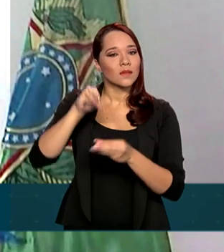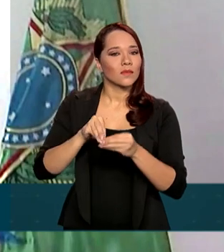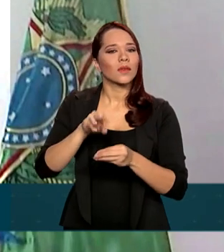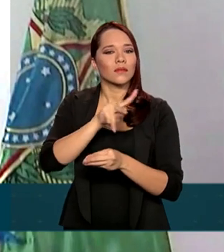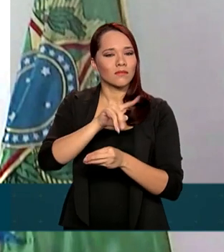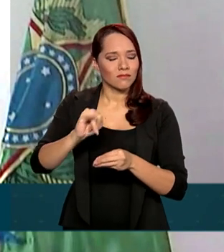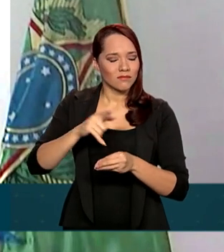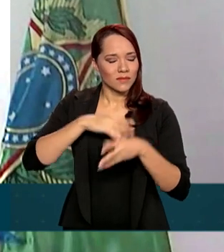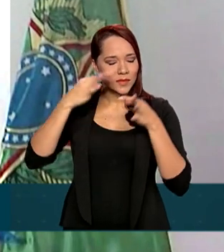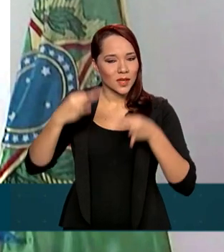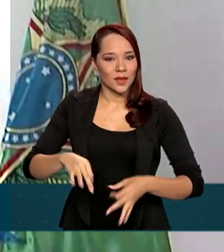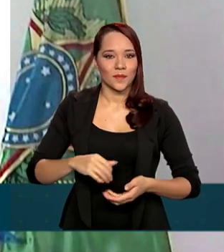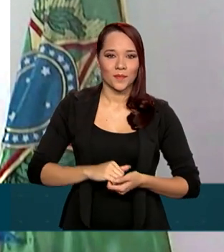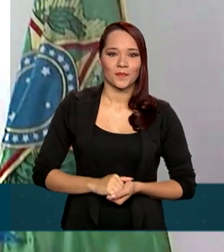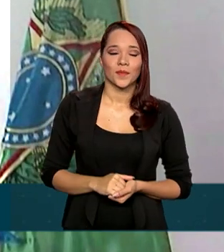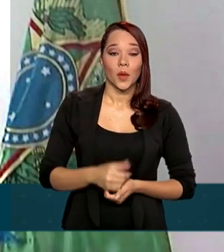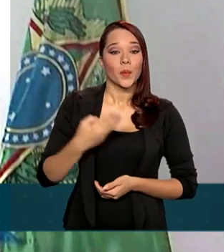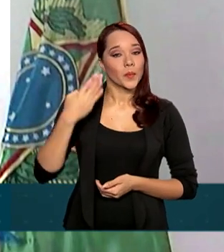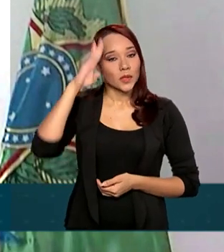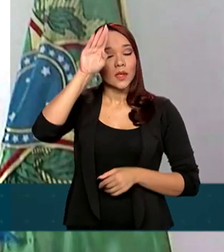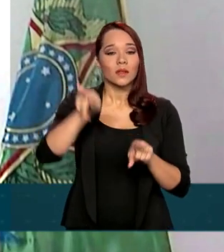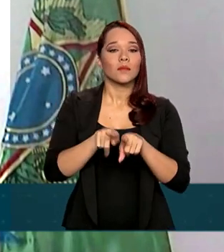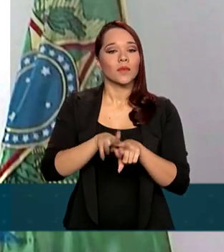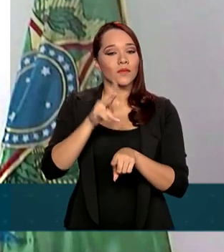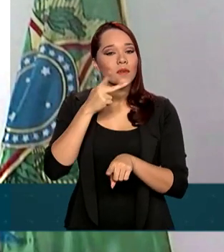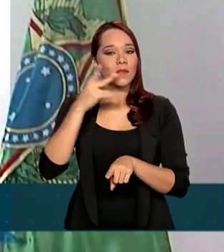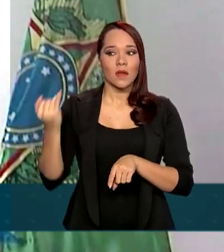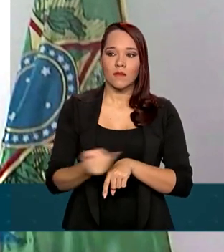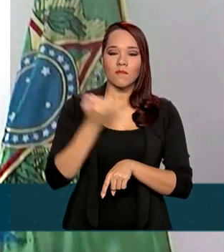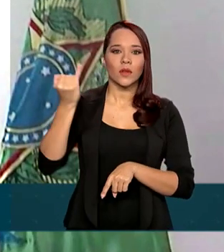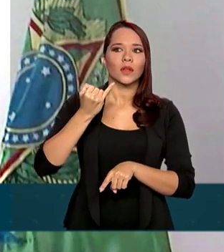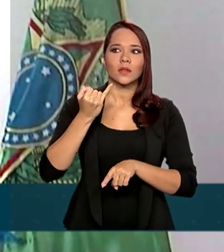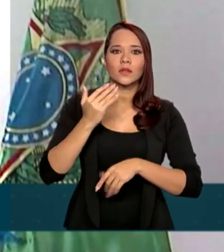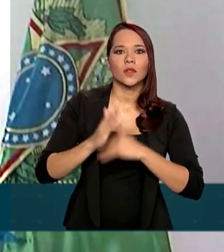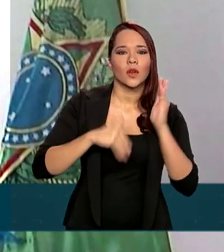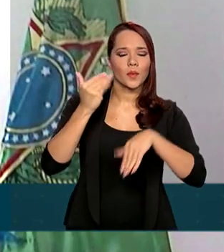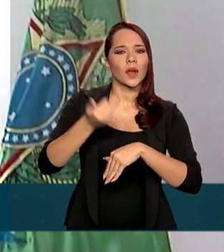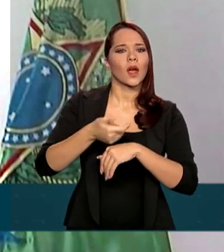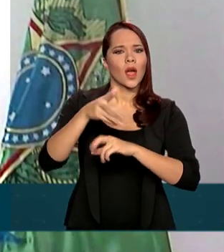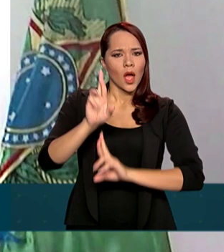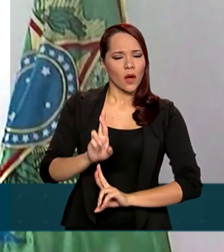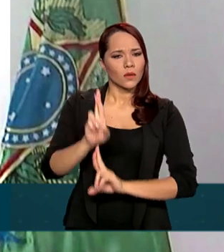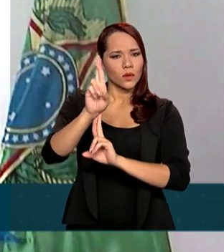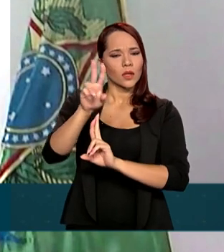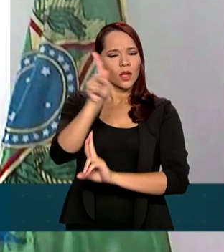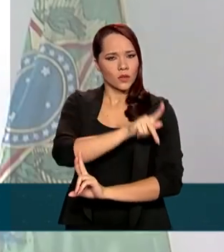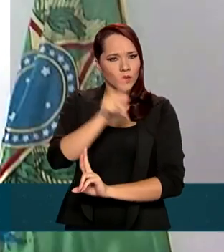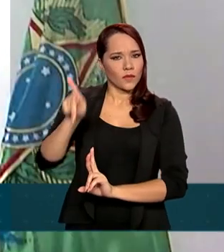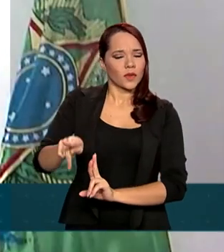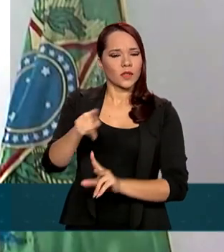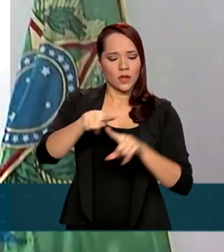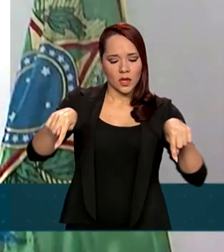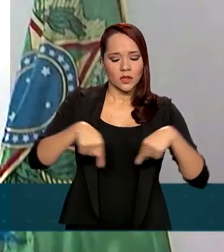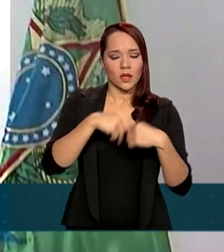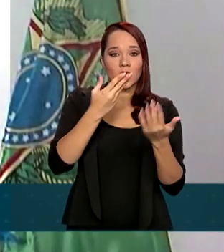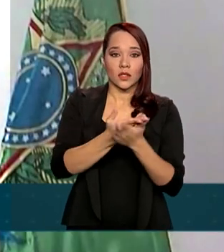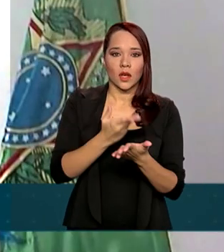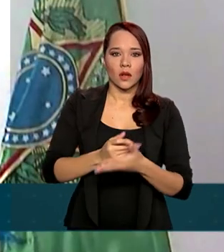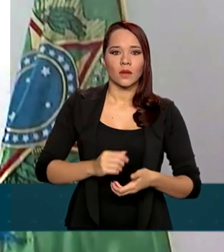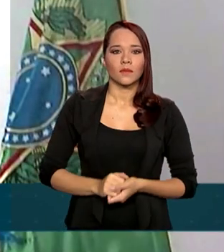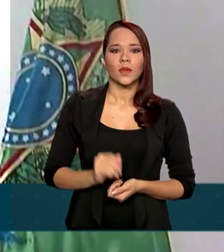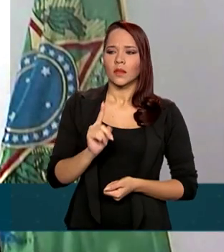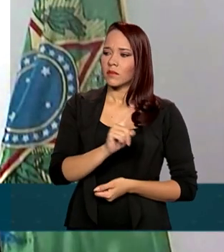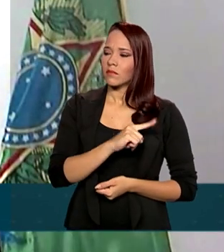fará presente. Bolsonaro também falou da importância de recuperar a autoridade do professor em sala de aula. Nós temos que